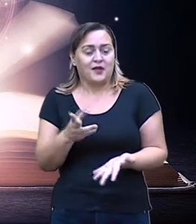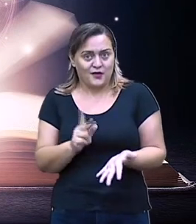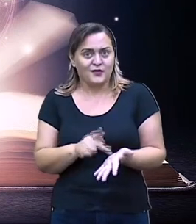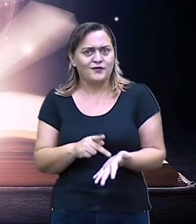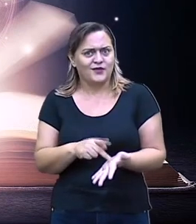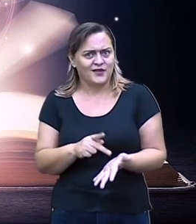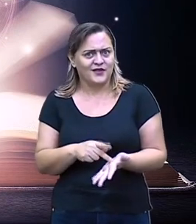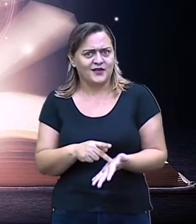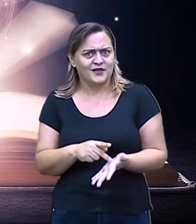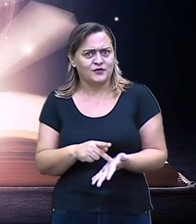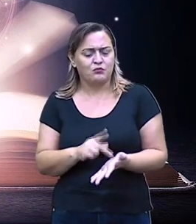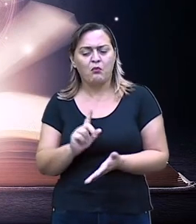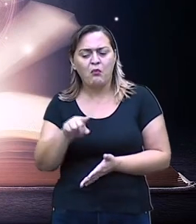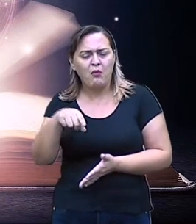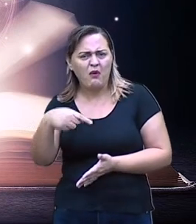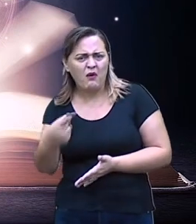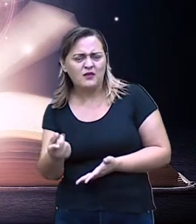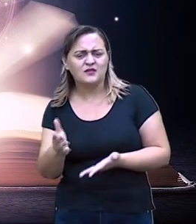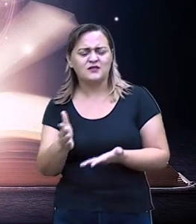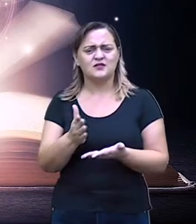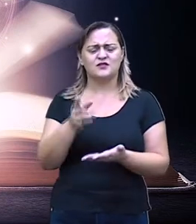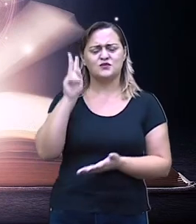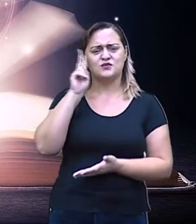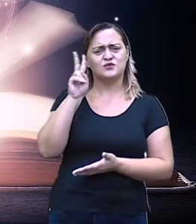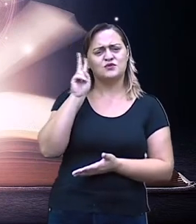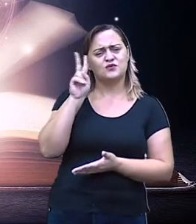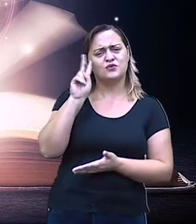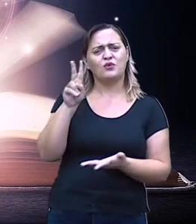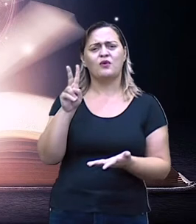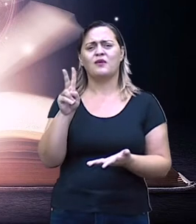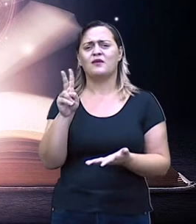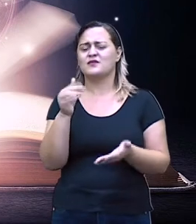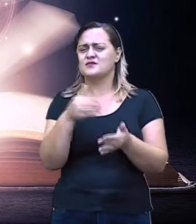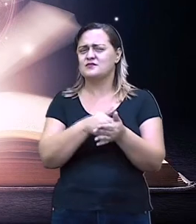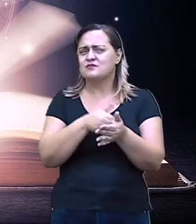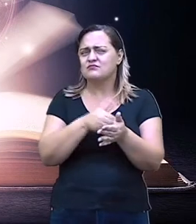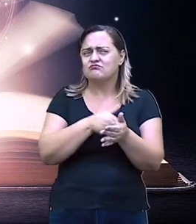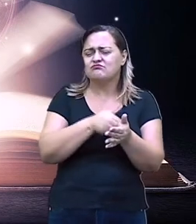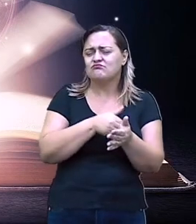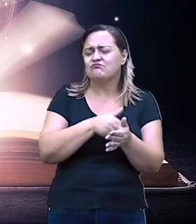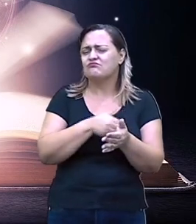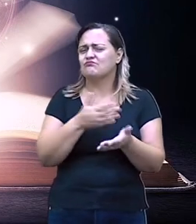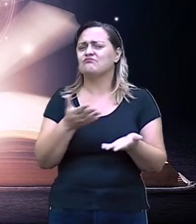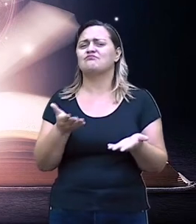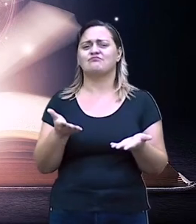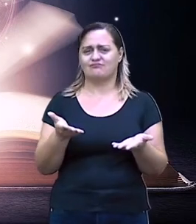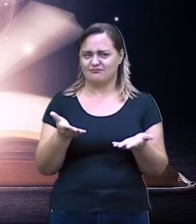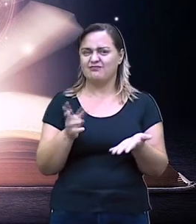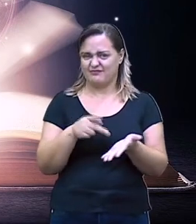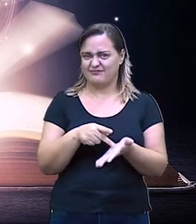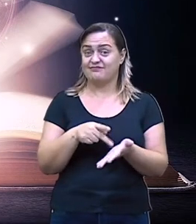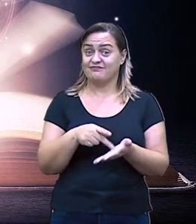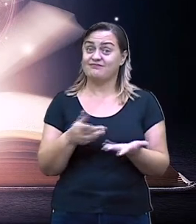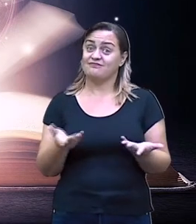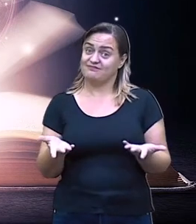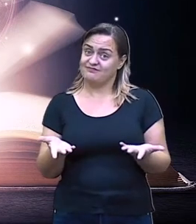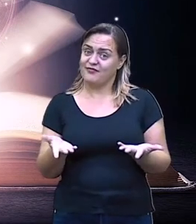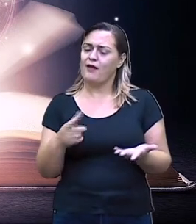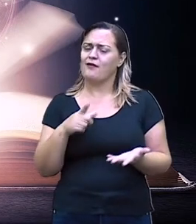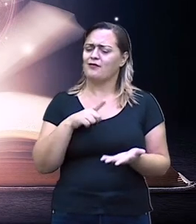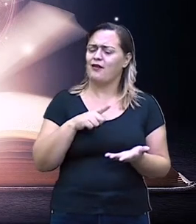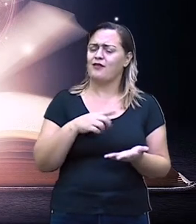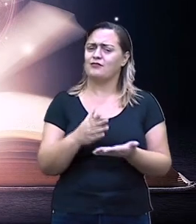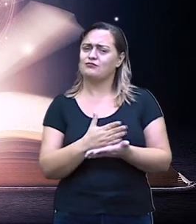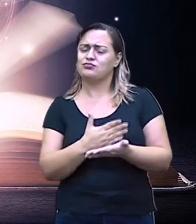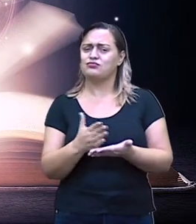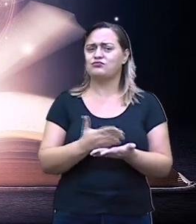Enquanto outras contam com um toque de mistério, Histórias. Esse tipo de